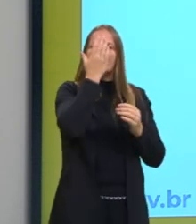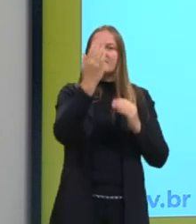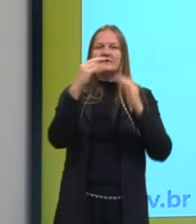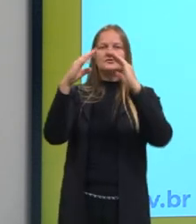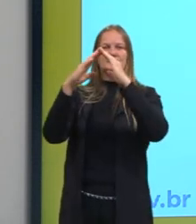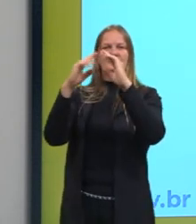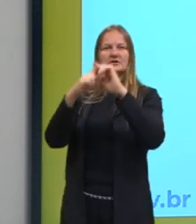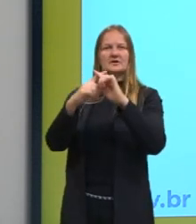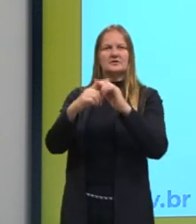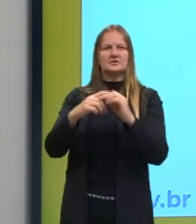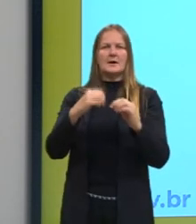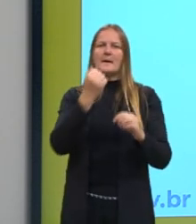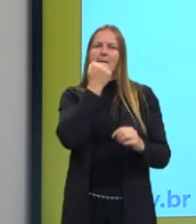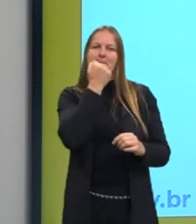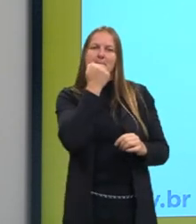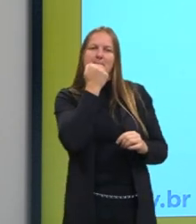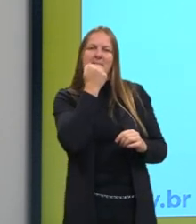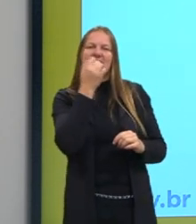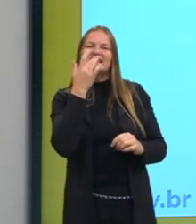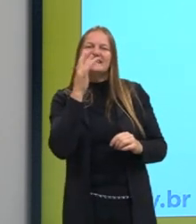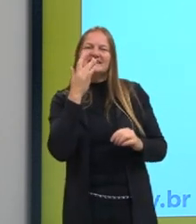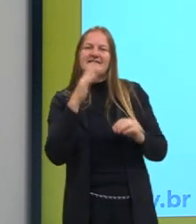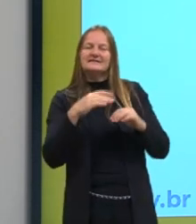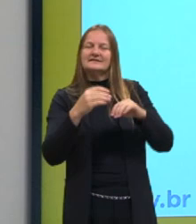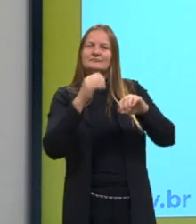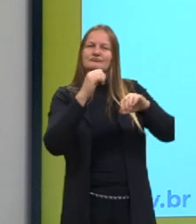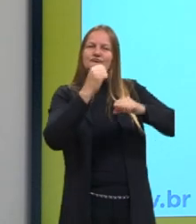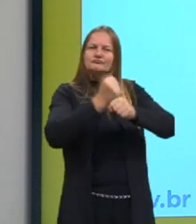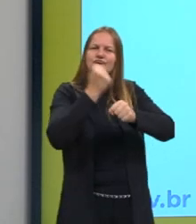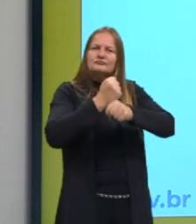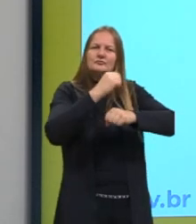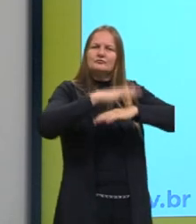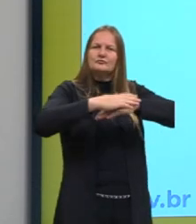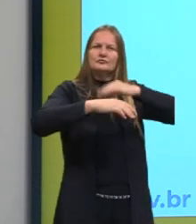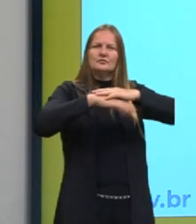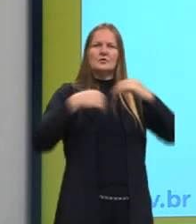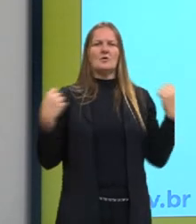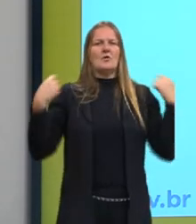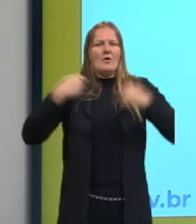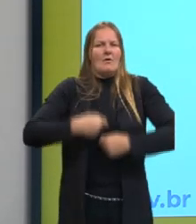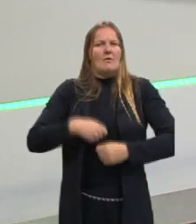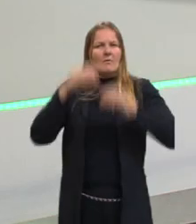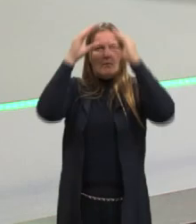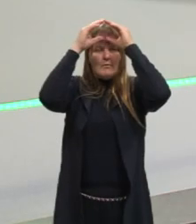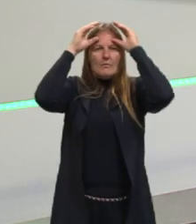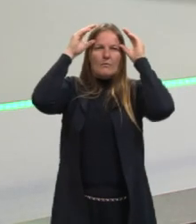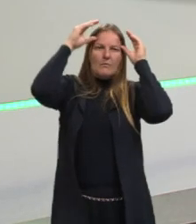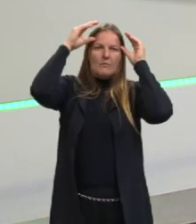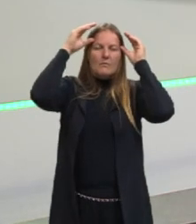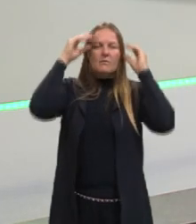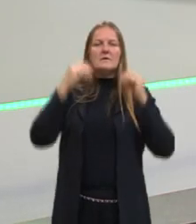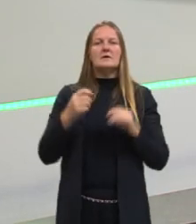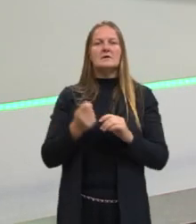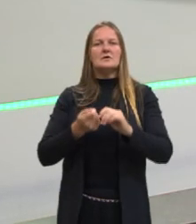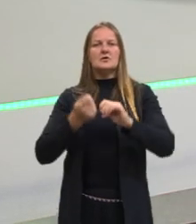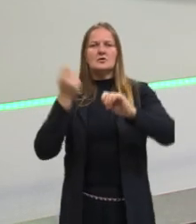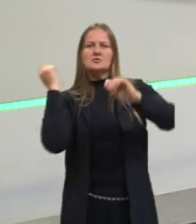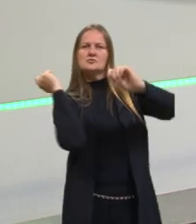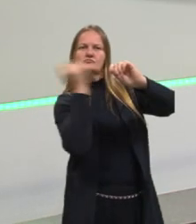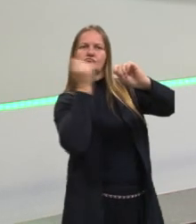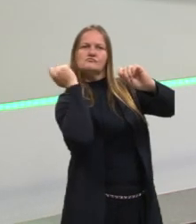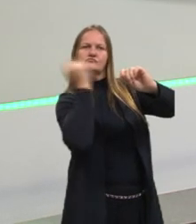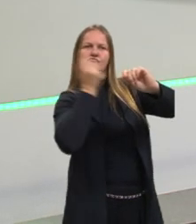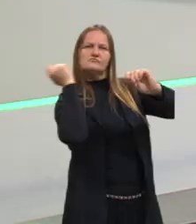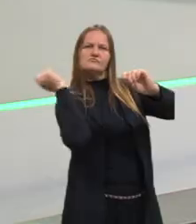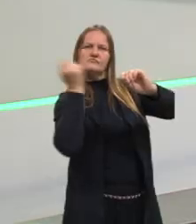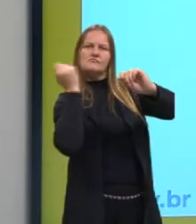uma igreja com pedras brancas, e ele está com um manto preto, com um gorro preto, e ele segura um martelo